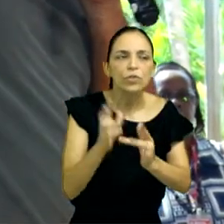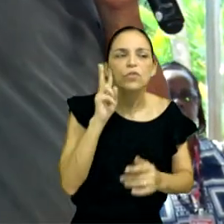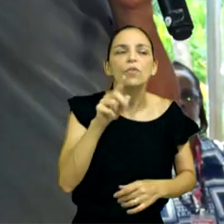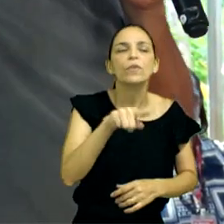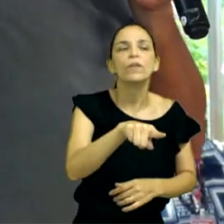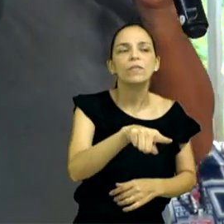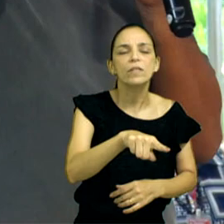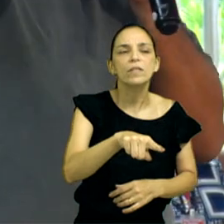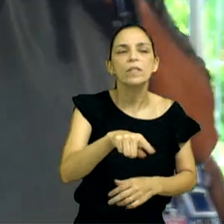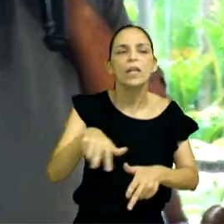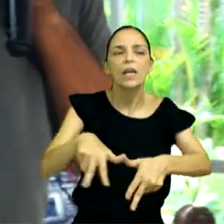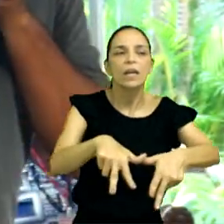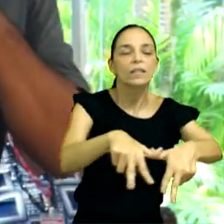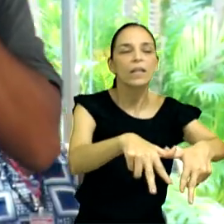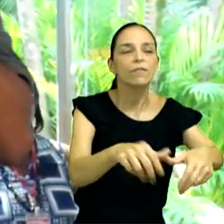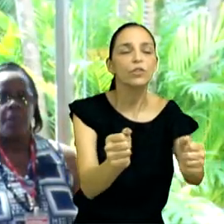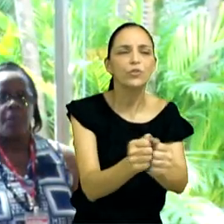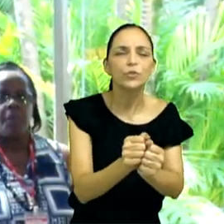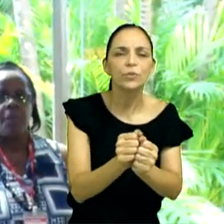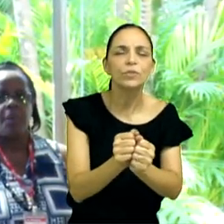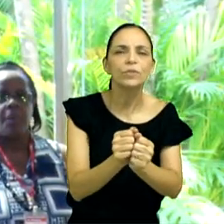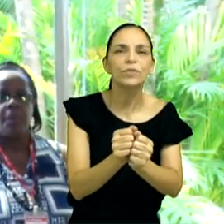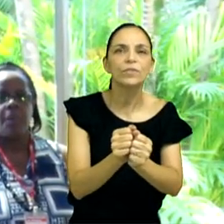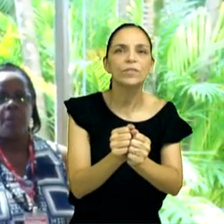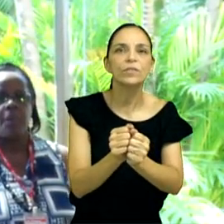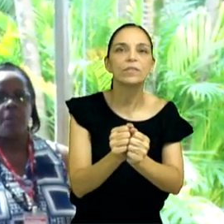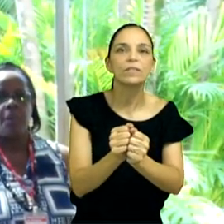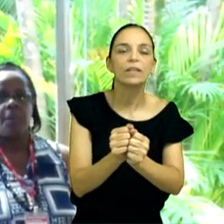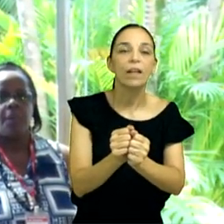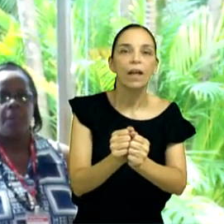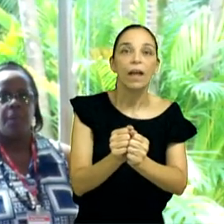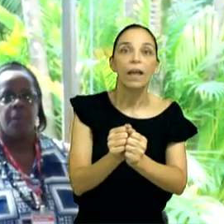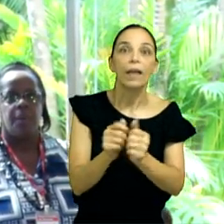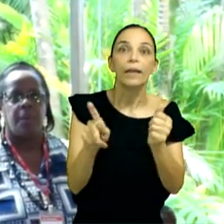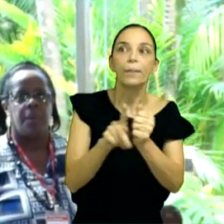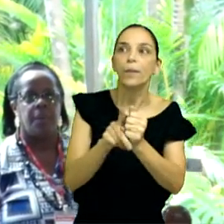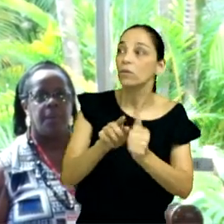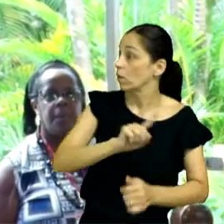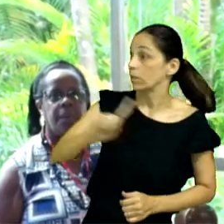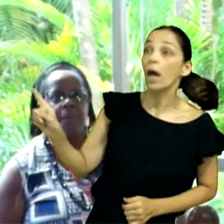galileu ali, o rei dos judeus, eu não,